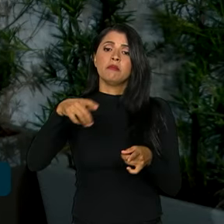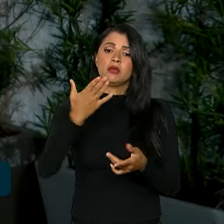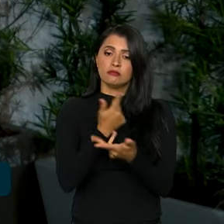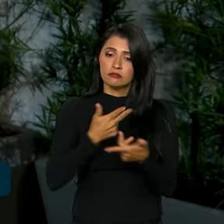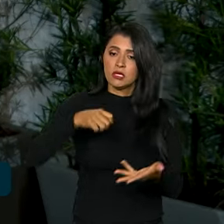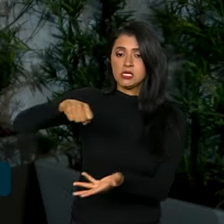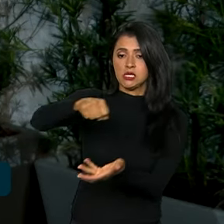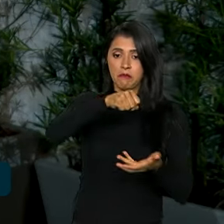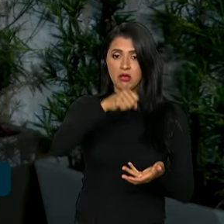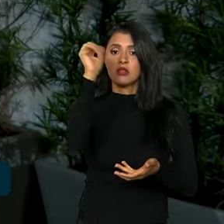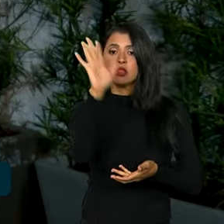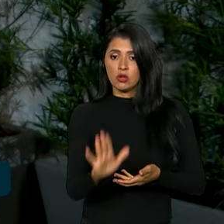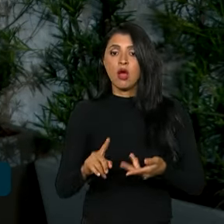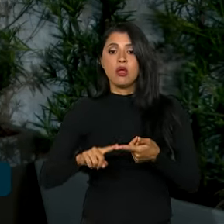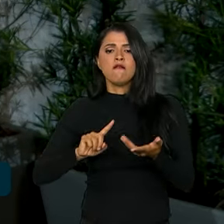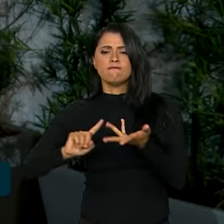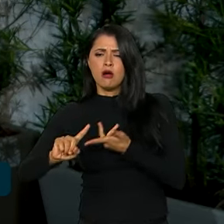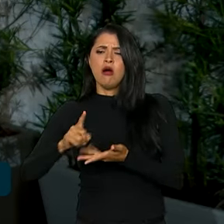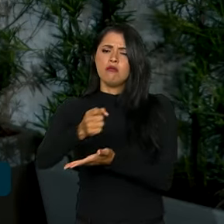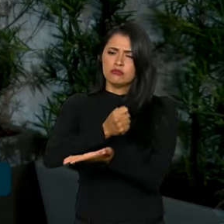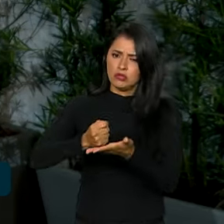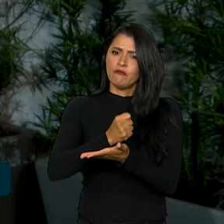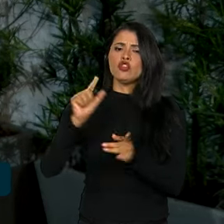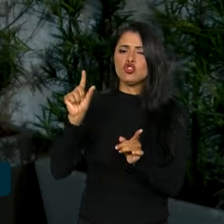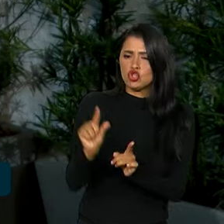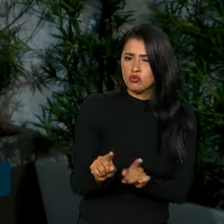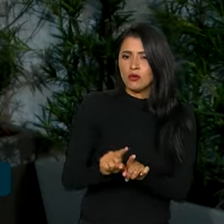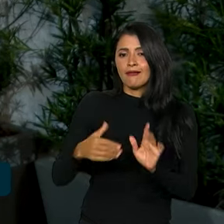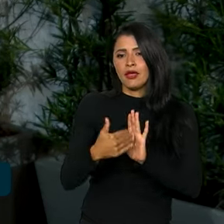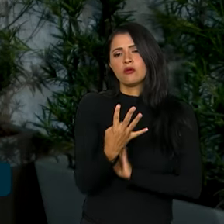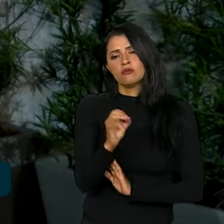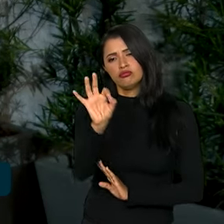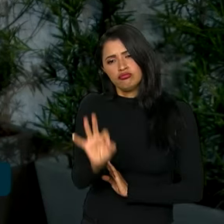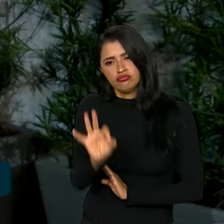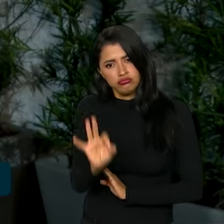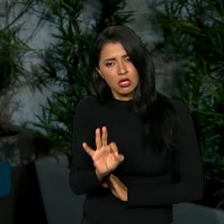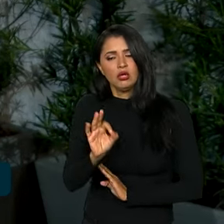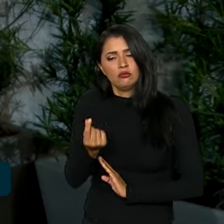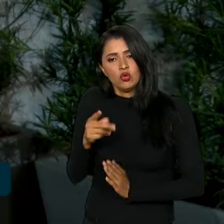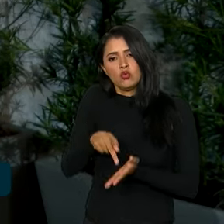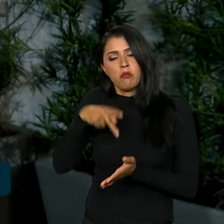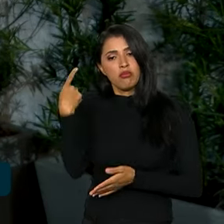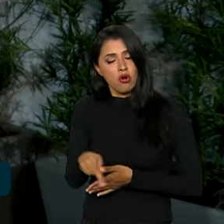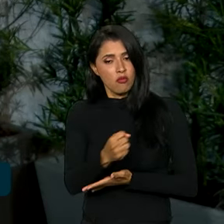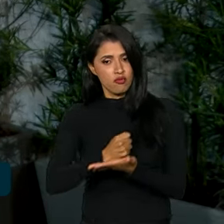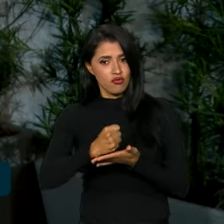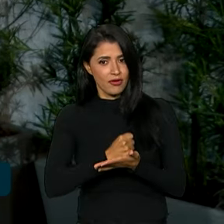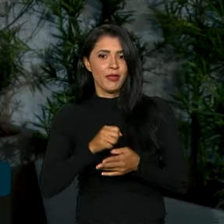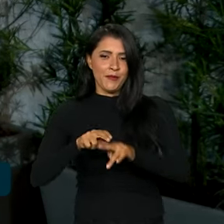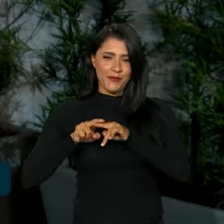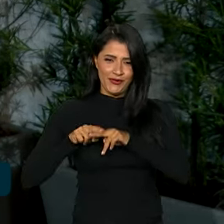nacional e muitos medicamentos também vão ter redução de alíquota, por exemplo, até 40% do valor original do remédio. Por isso, o